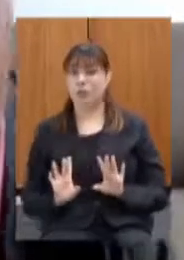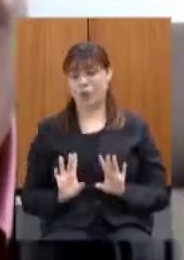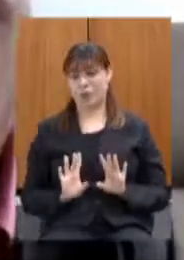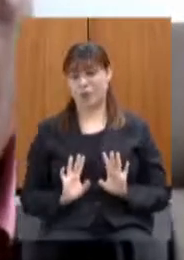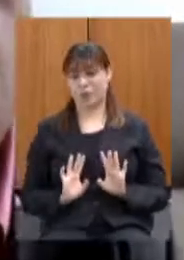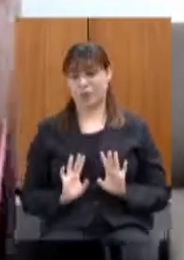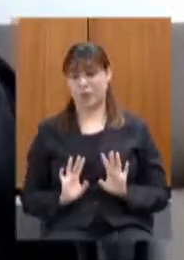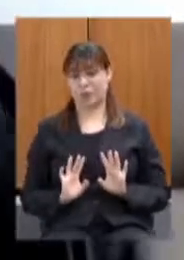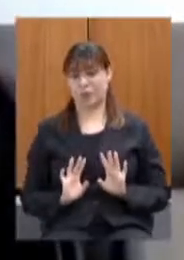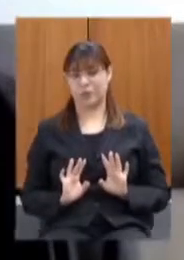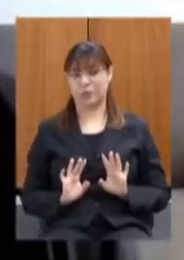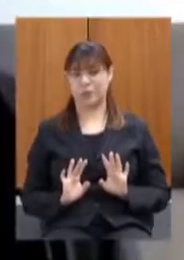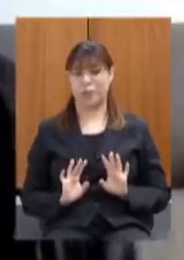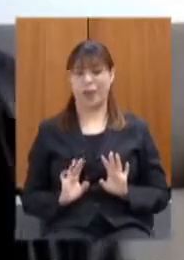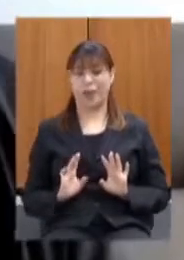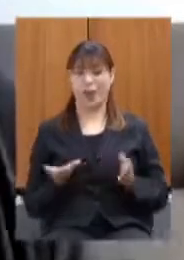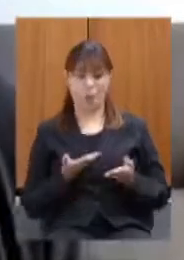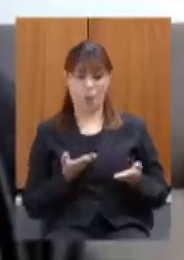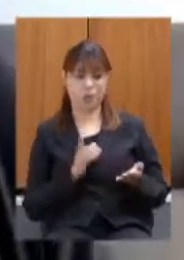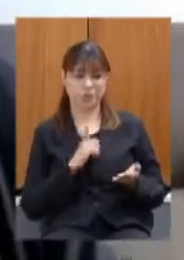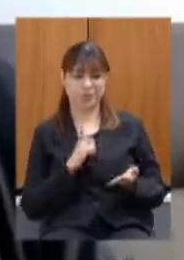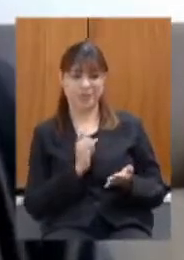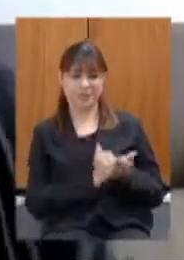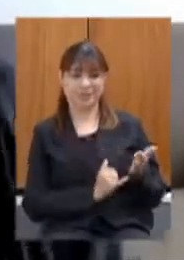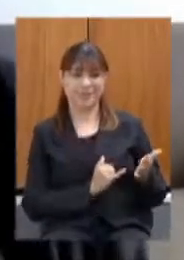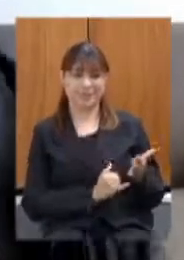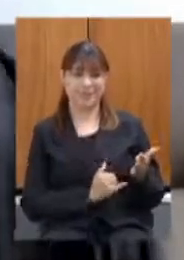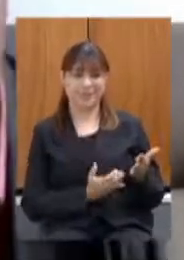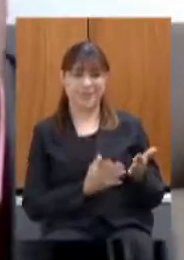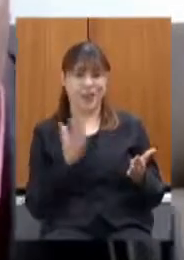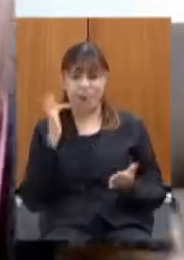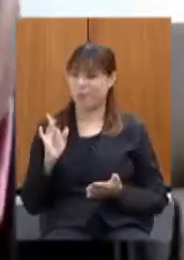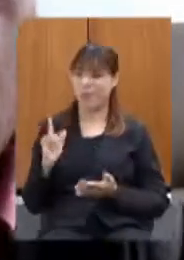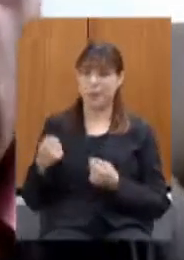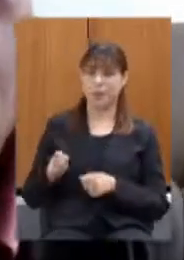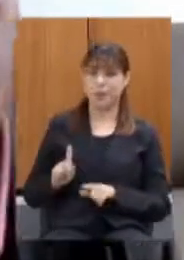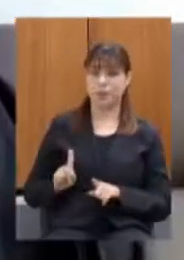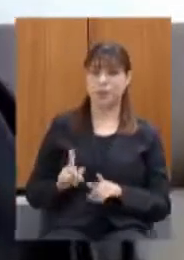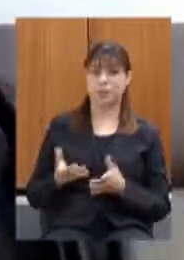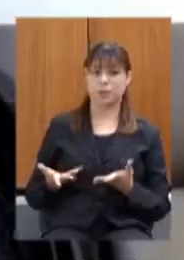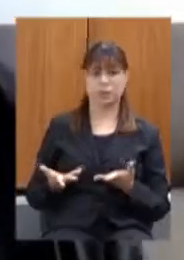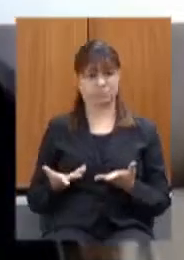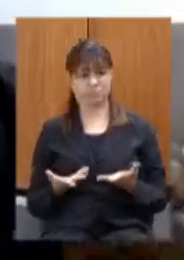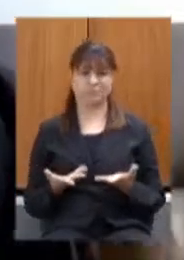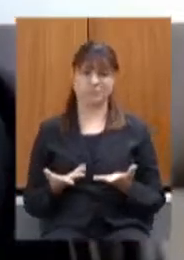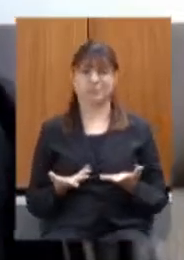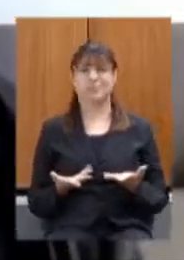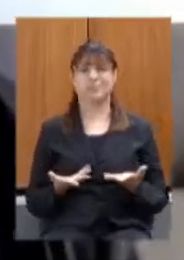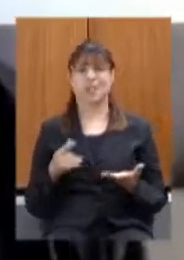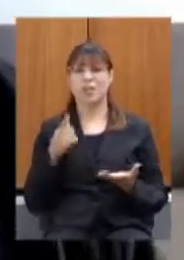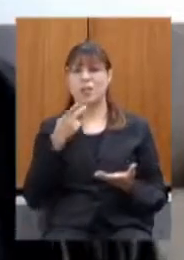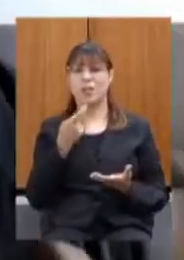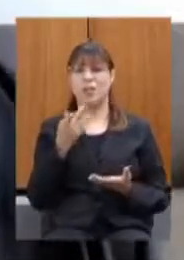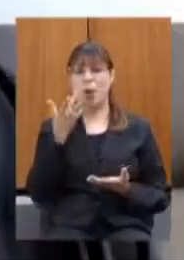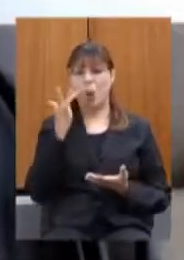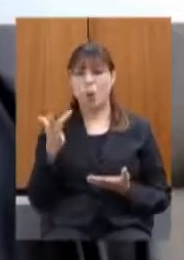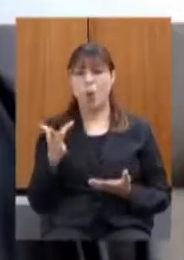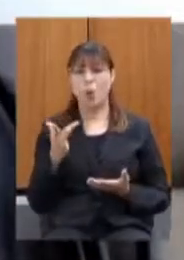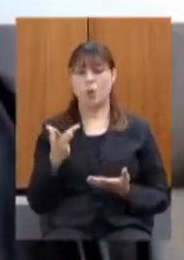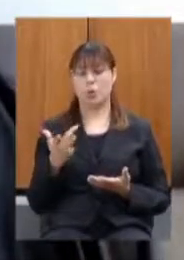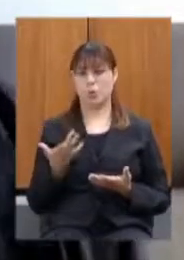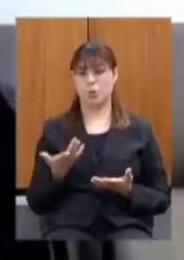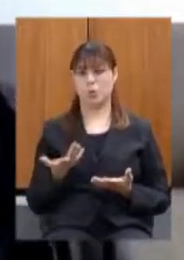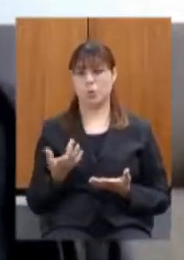põe hoje tira amanhã se o mercado absorve é isso é por produto eu estou falando do ouro não falando dos minerais não